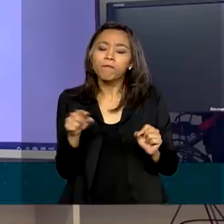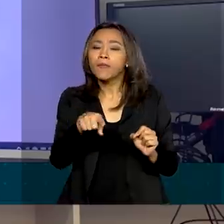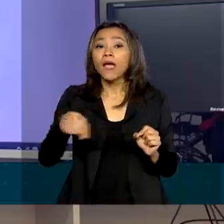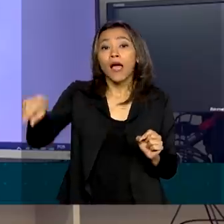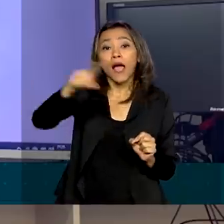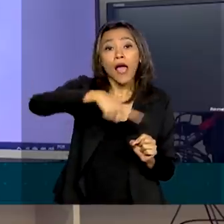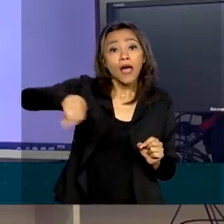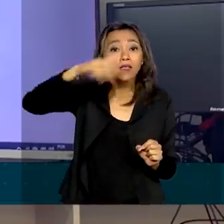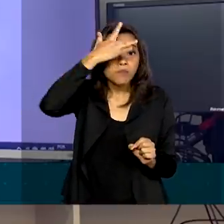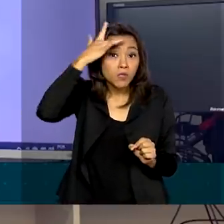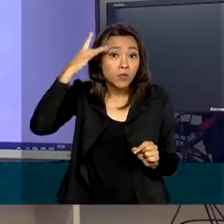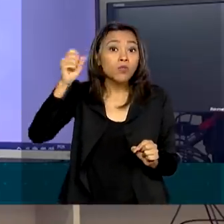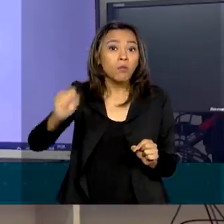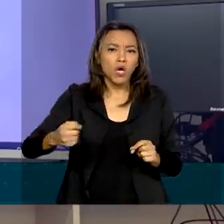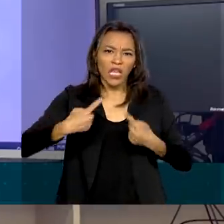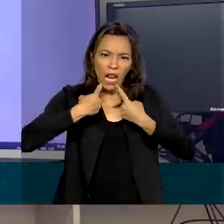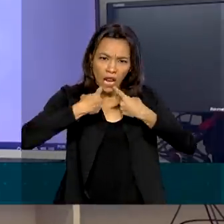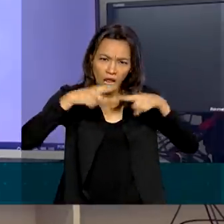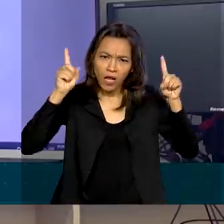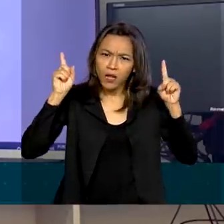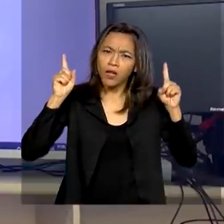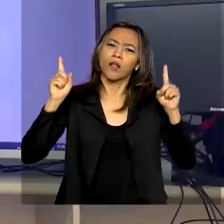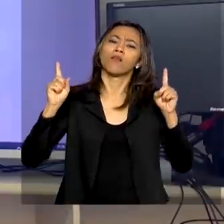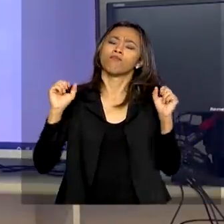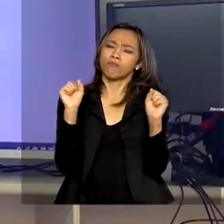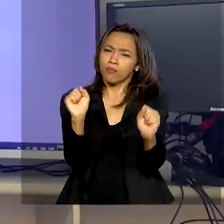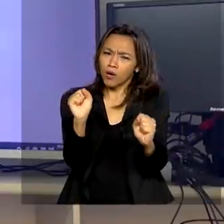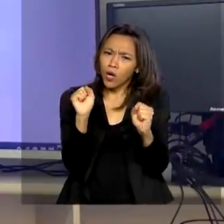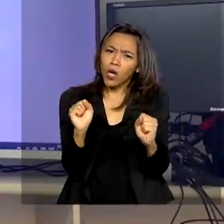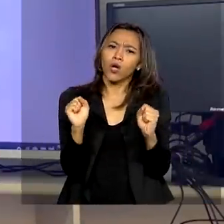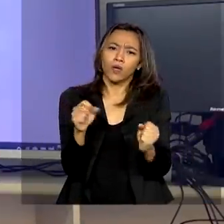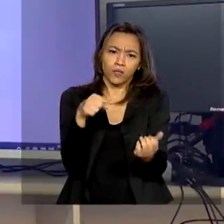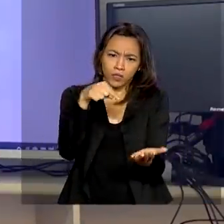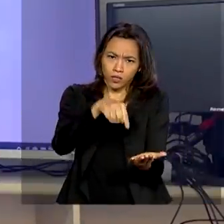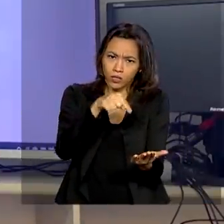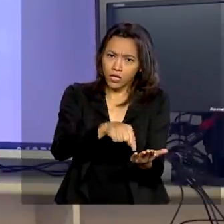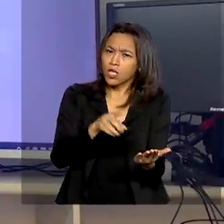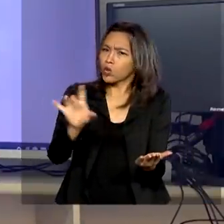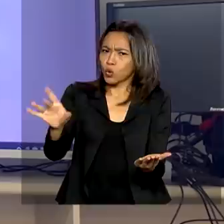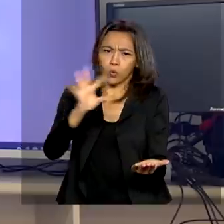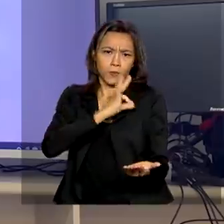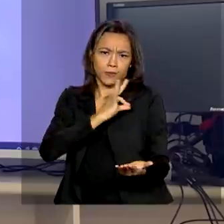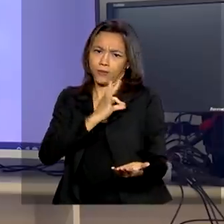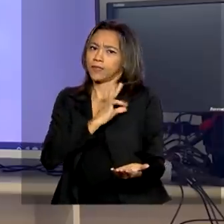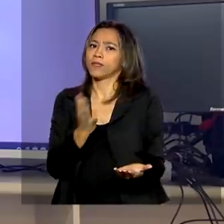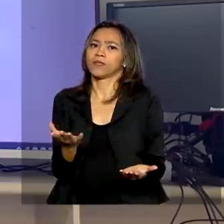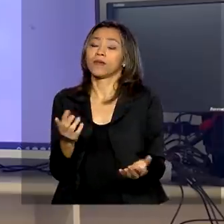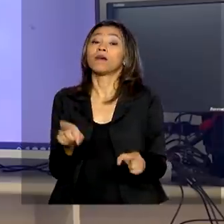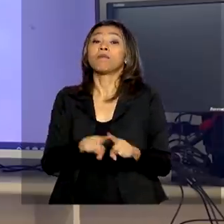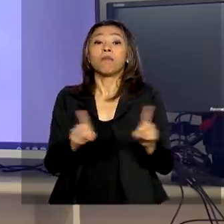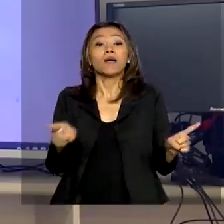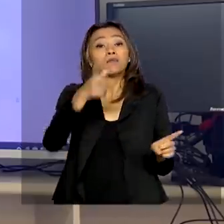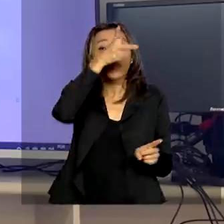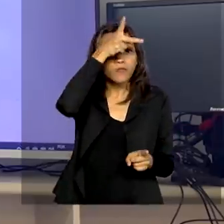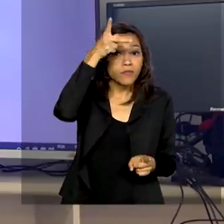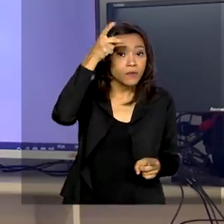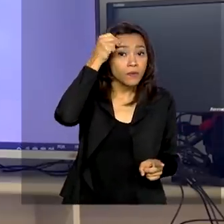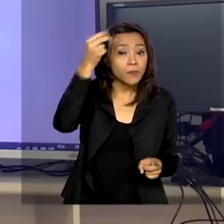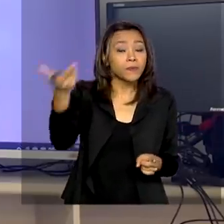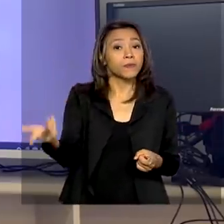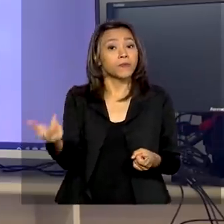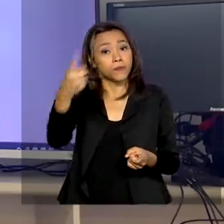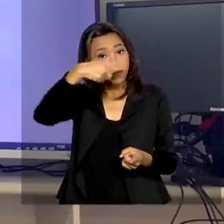cidadão fazer denúncias, reclamações, não só as polícias, mas também a prefeitura,